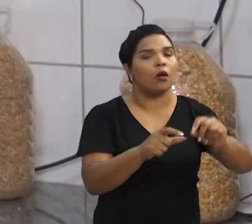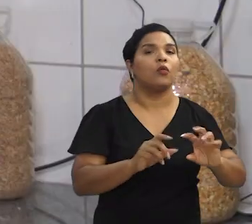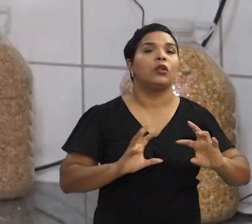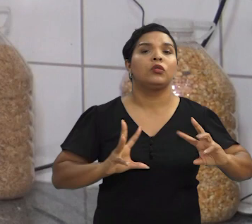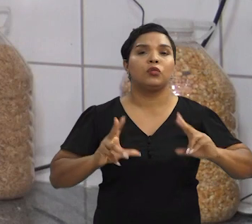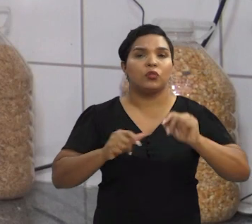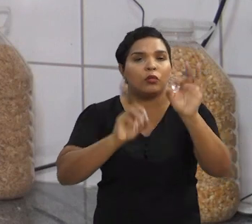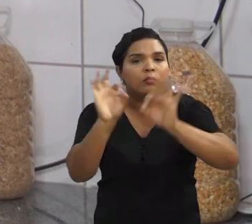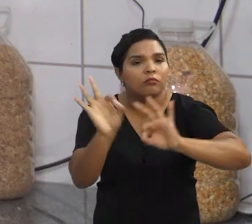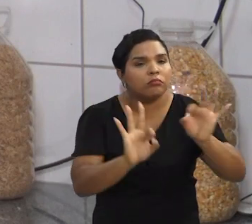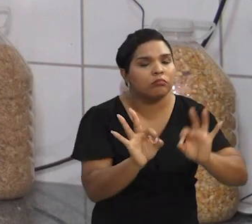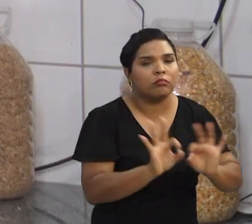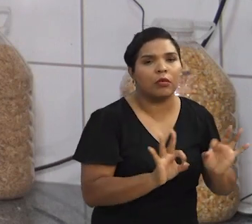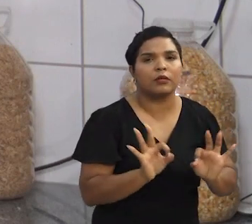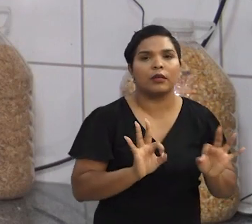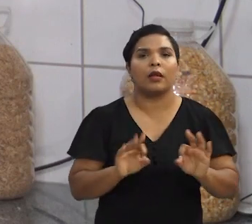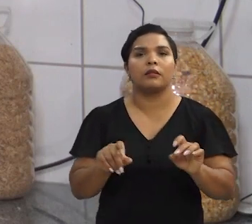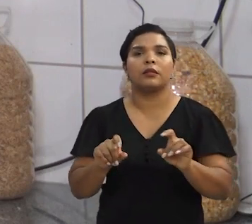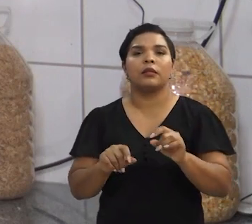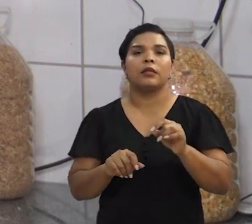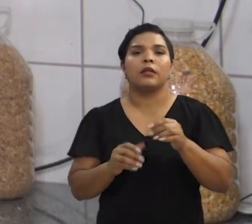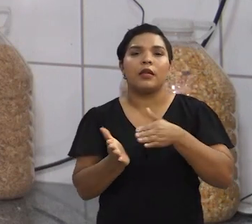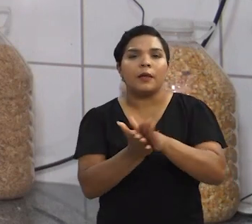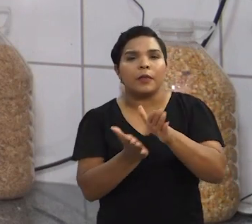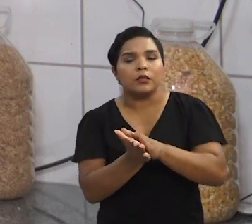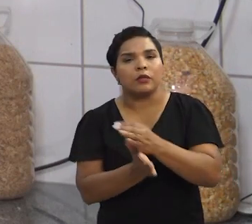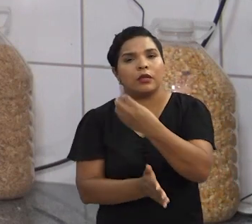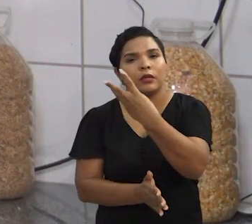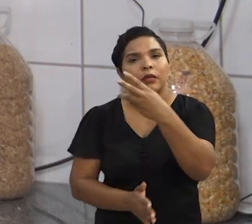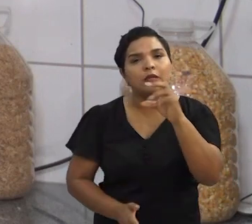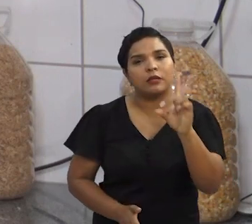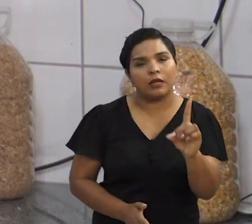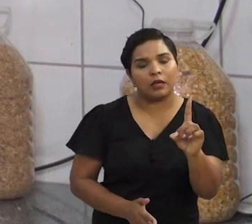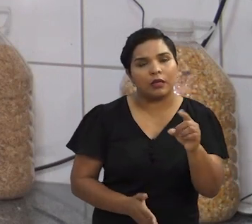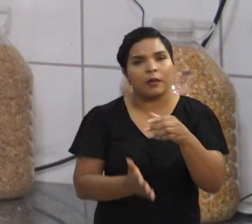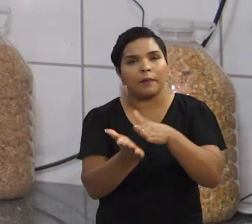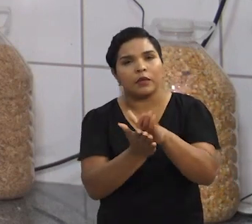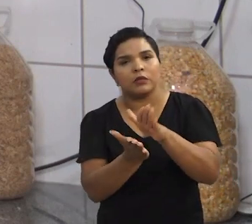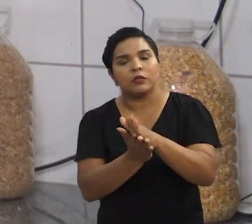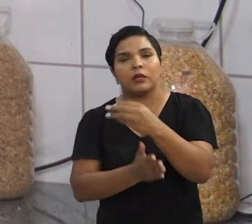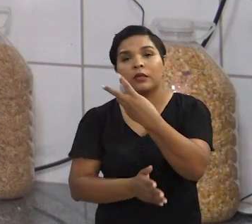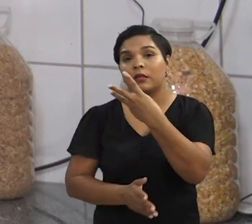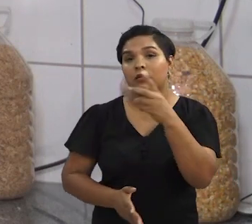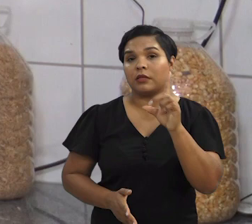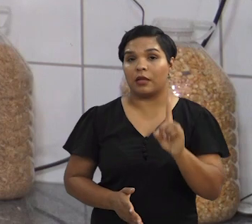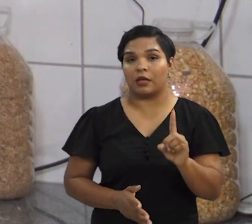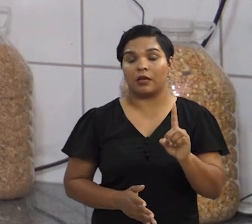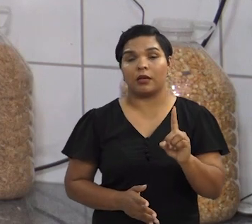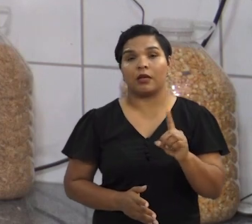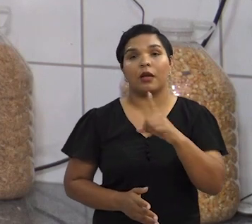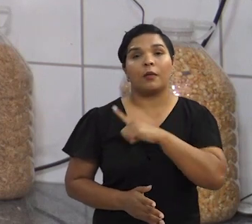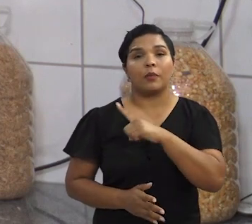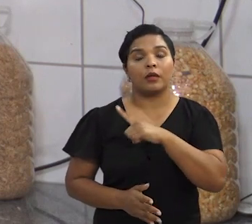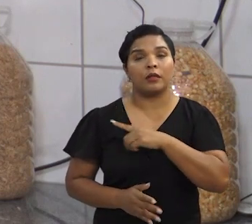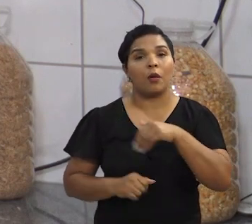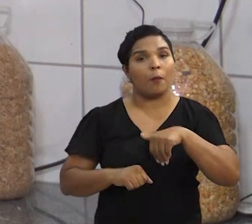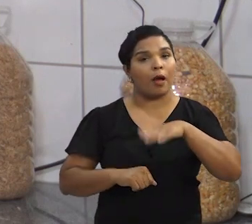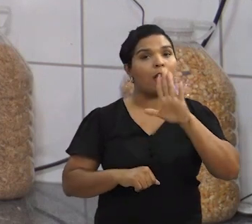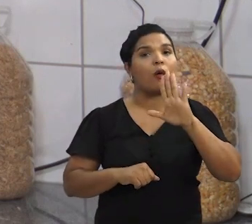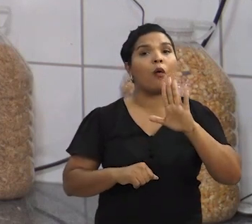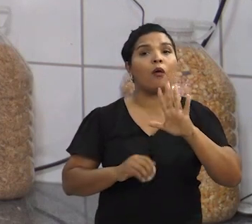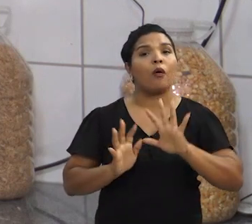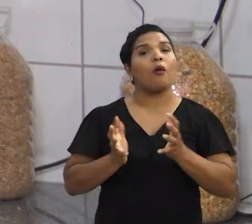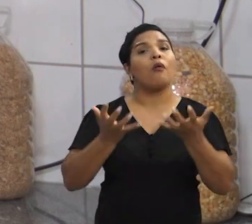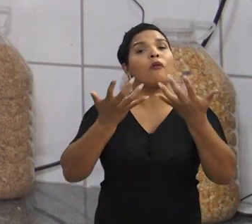Ele foi todo modelado em impressora 3D, modelado e impresso em impressora 3D para ter uma